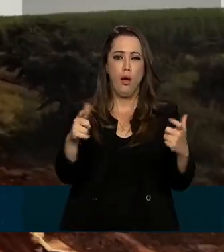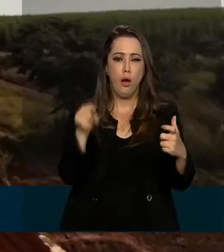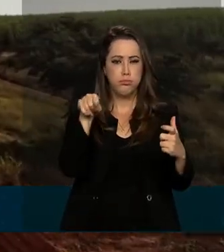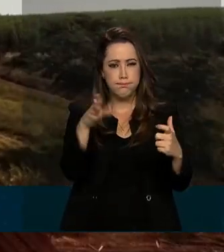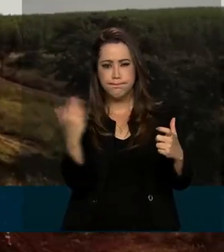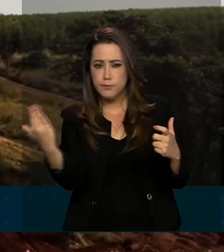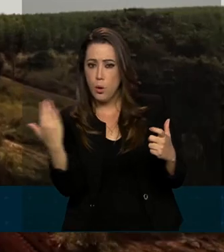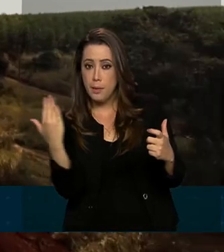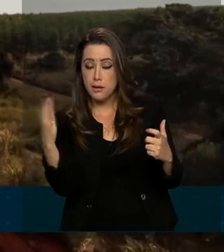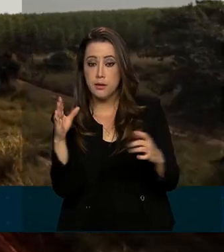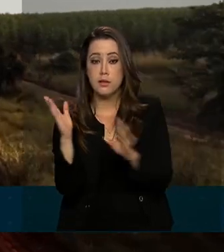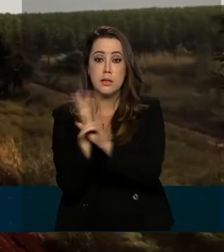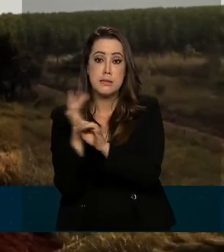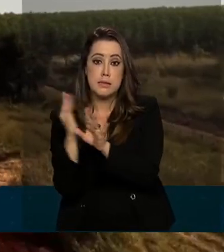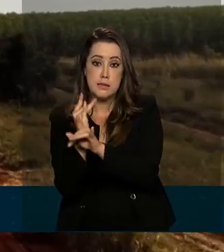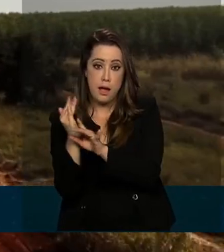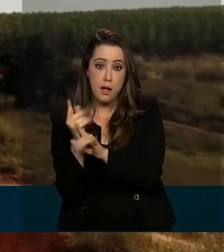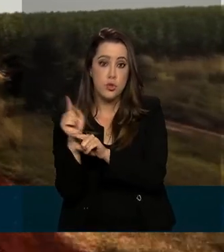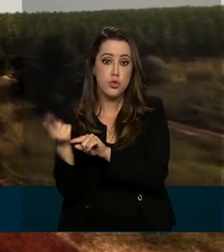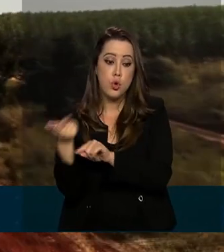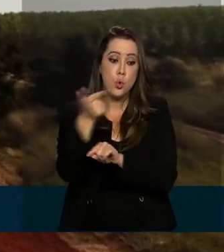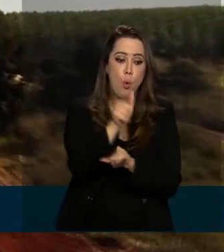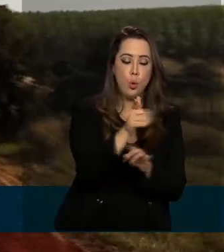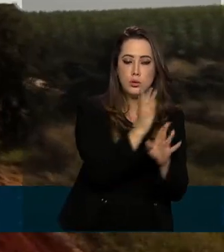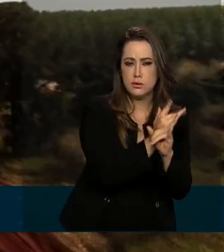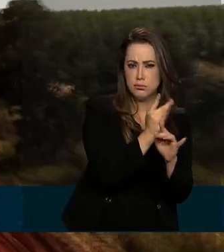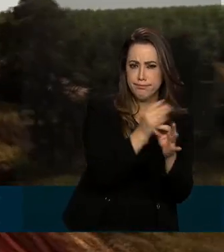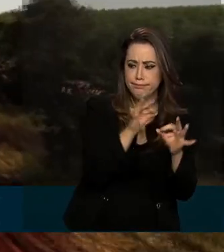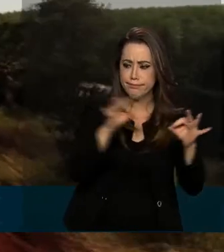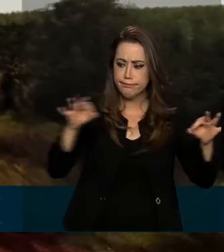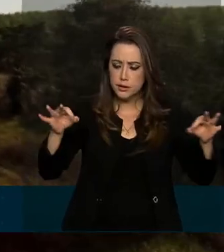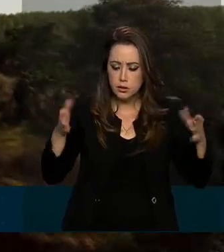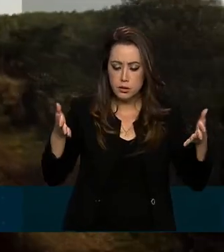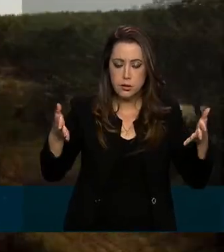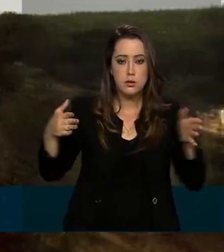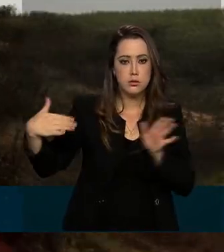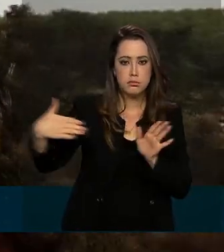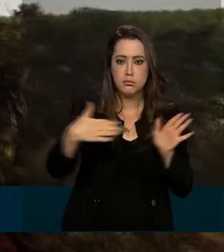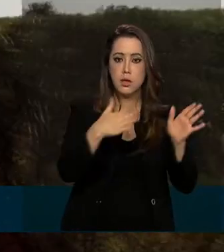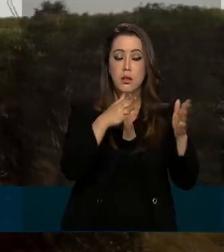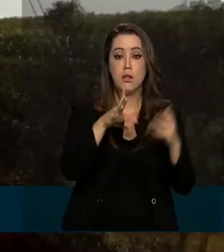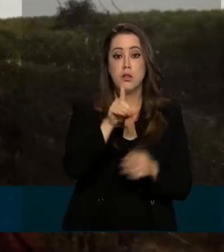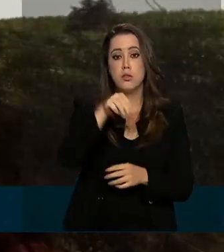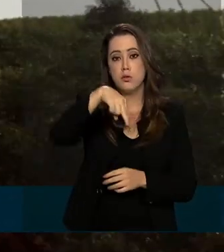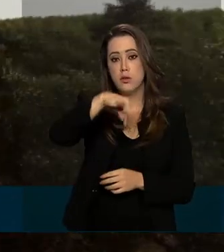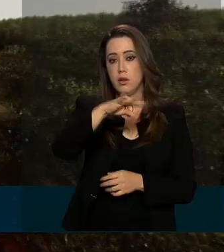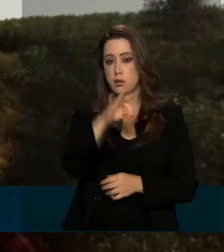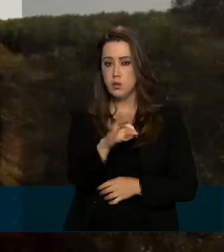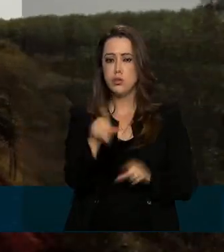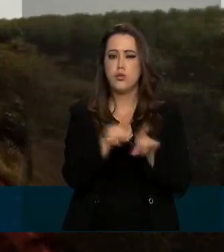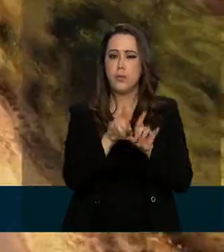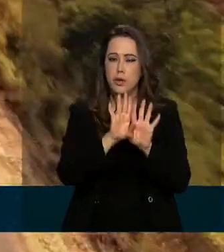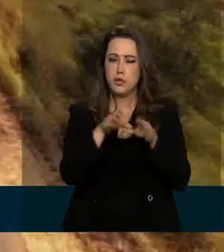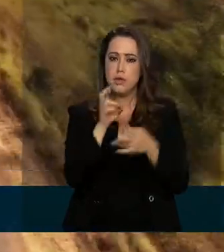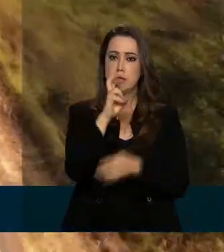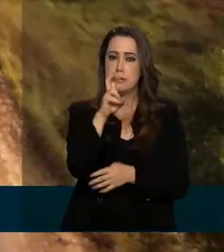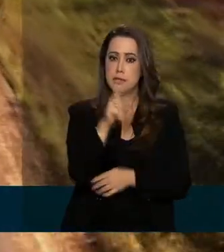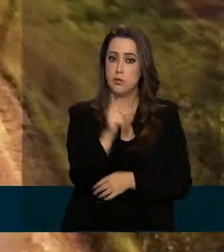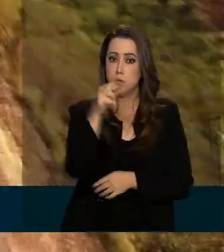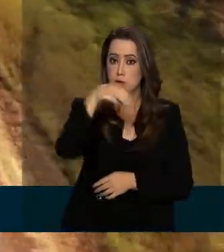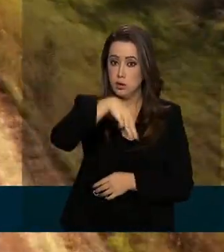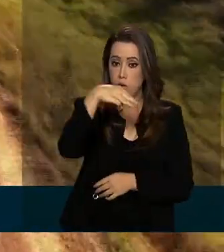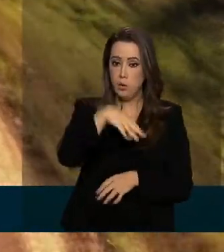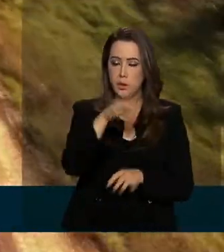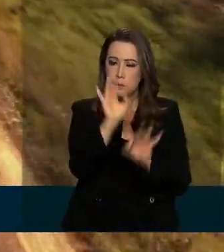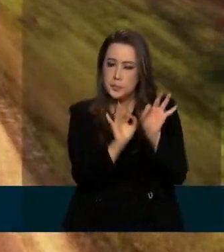fica entre a cidade de Três Lagoas e Água Clara. Além disso, o DENIT concluiu mais cinco quilômetros de restauração da